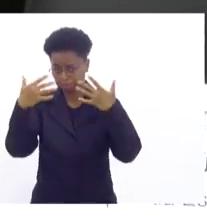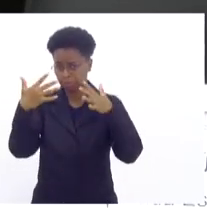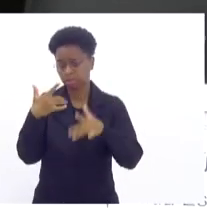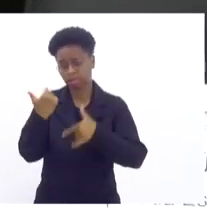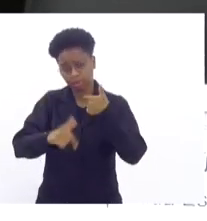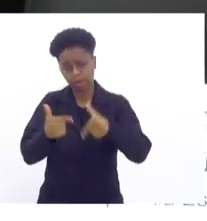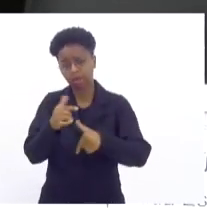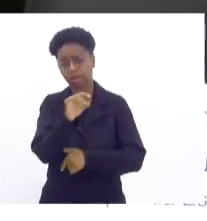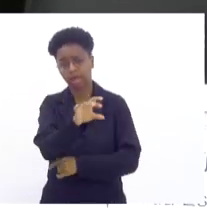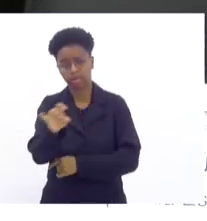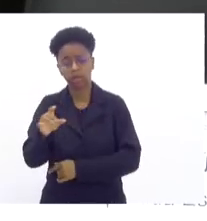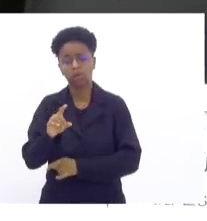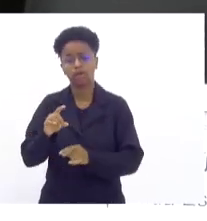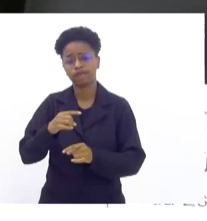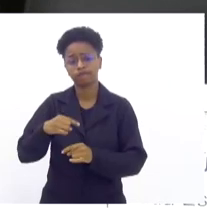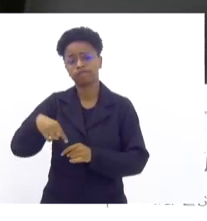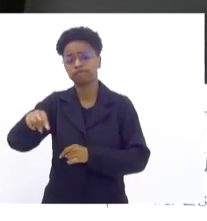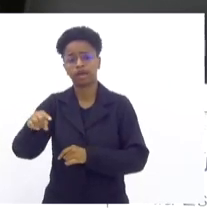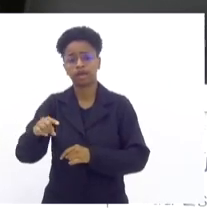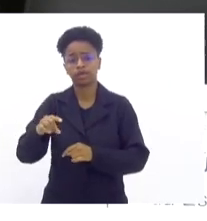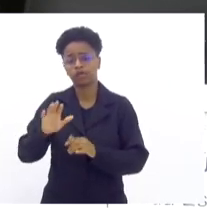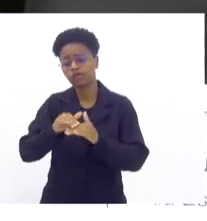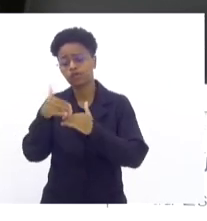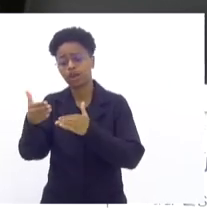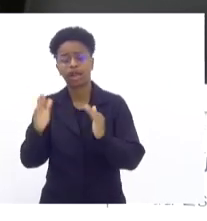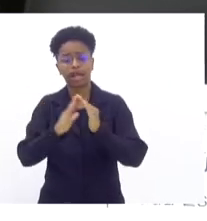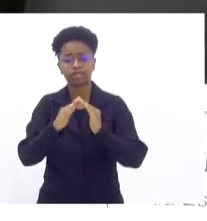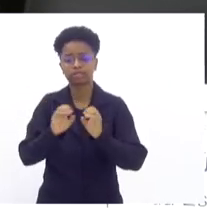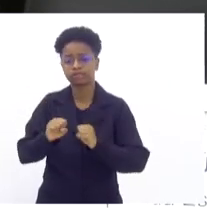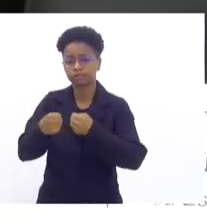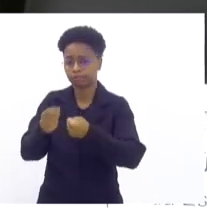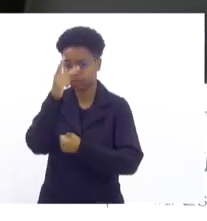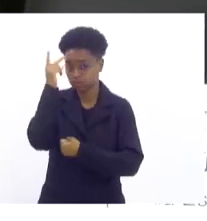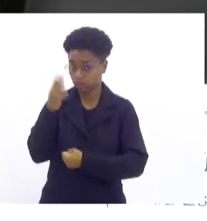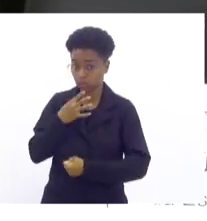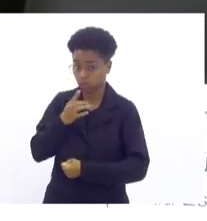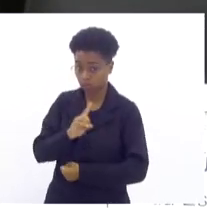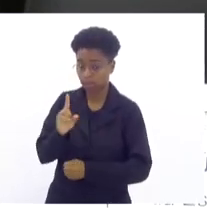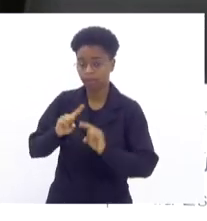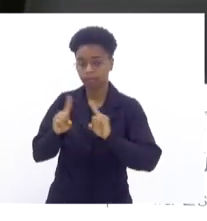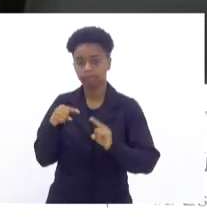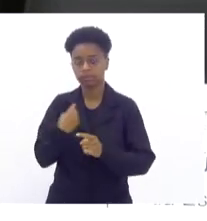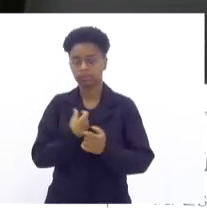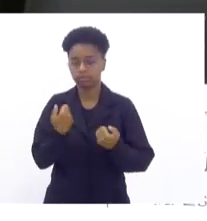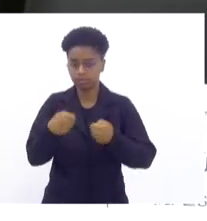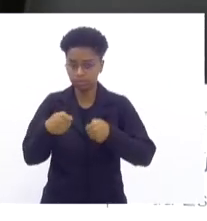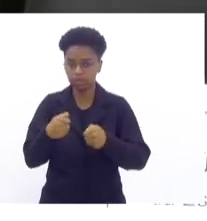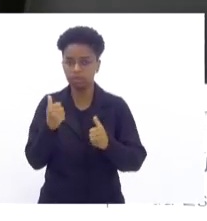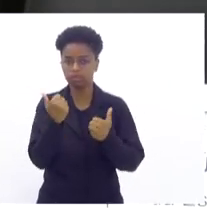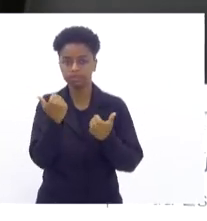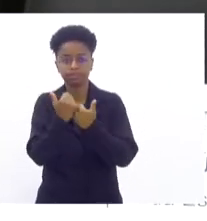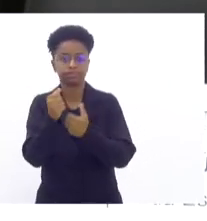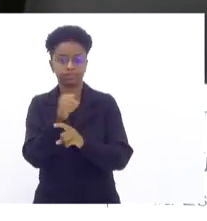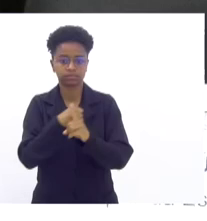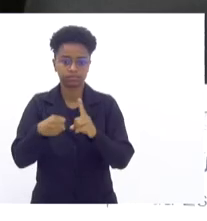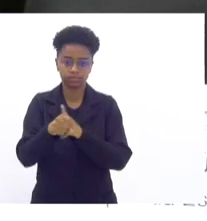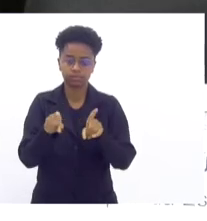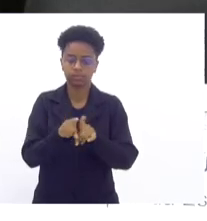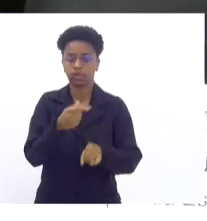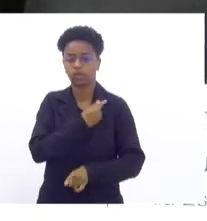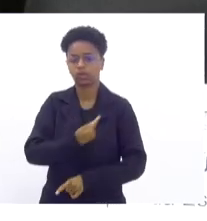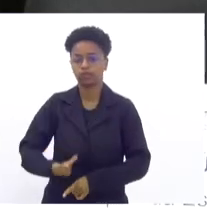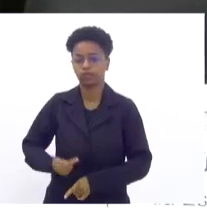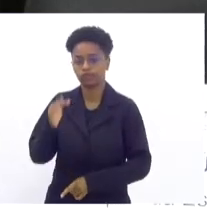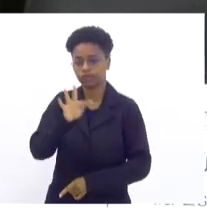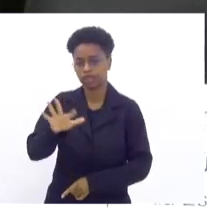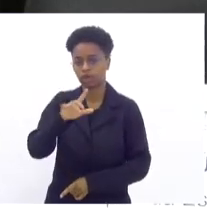saem de casa, como o Dino falou aqui, para defender pessoas que não conhecem, mas a gente precisa do apoio da sociedade, precisa do apoio do governo federal e é isso que nós vamos